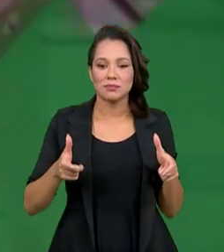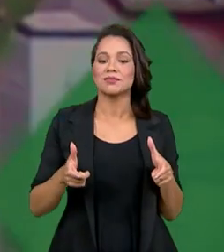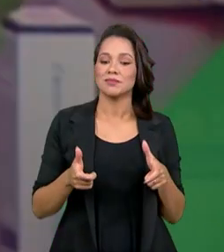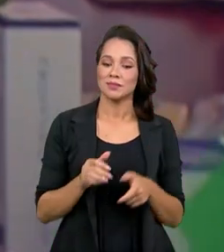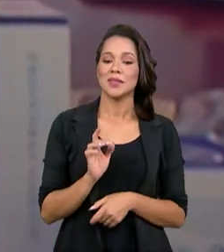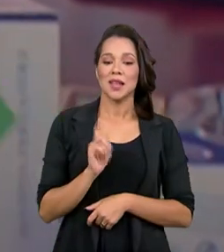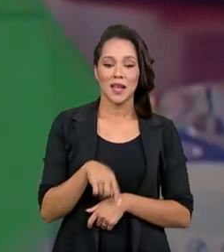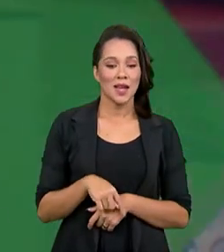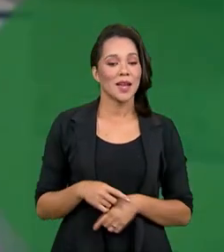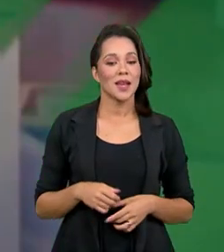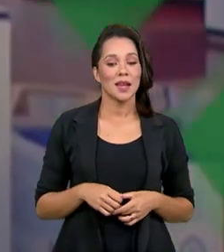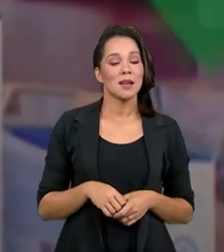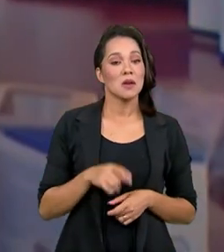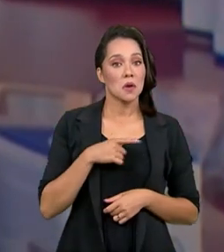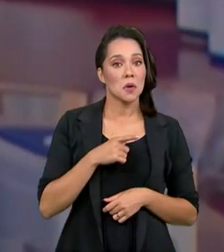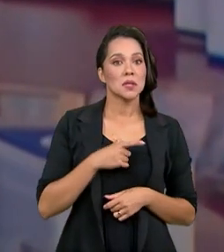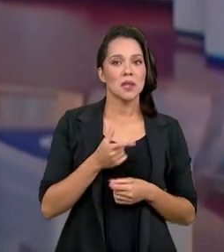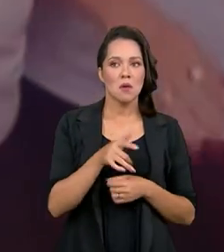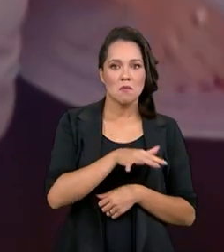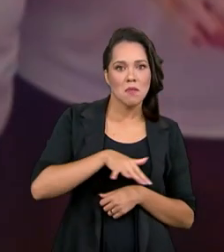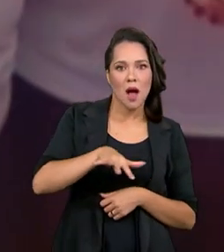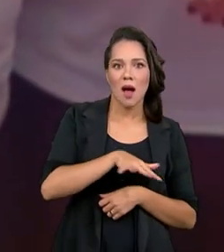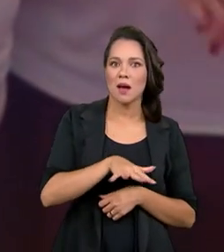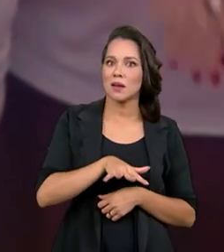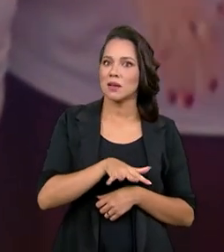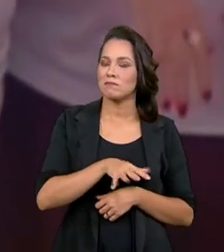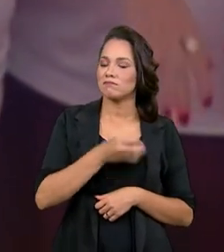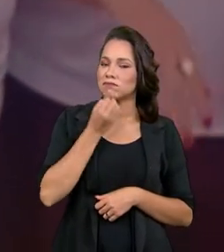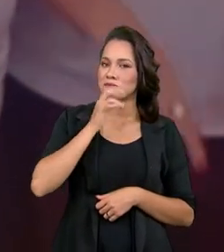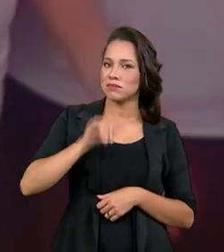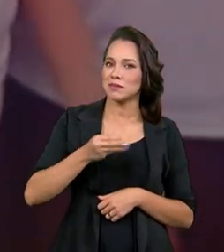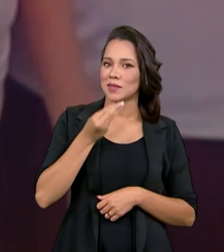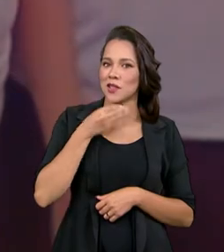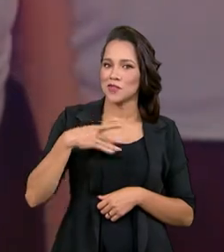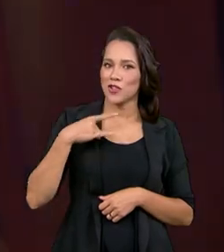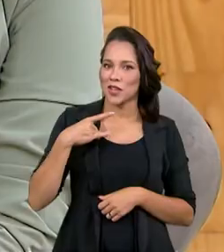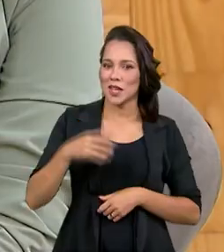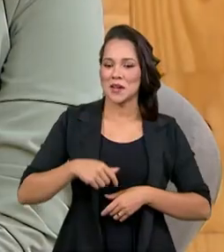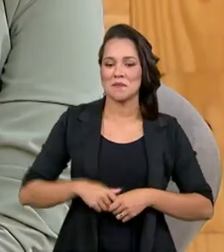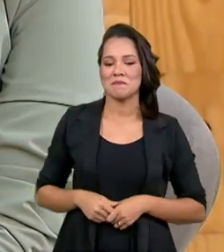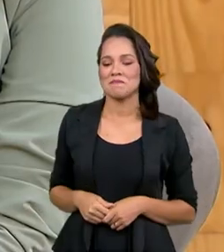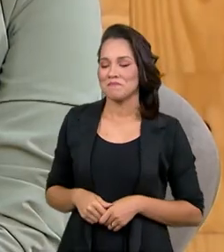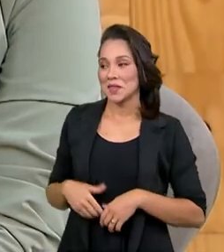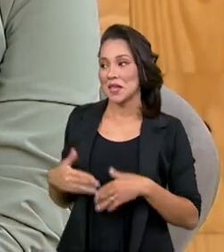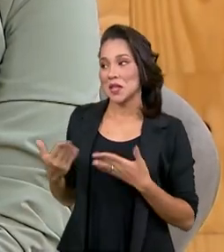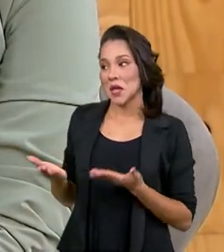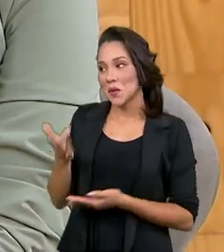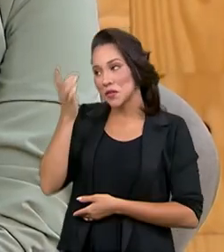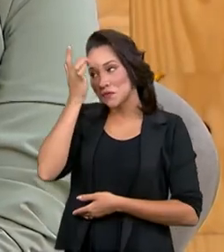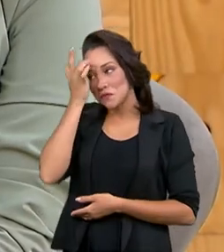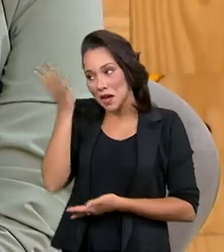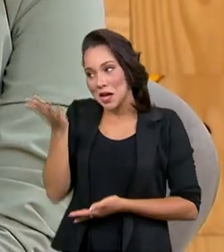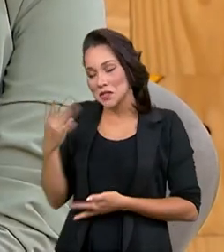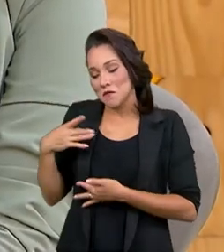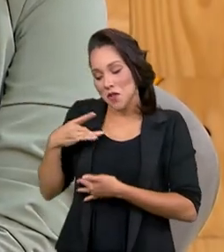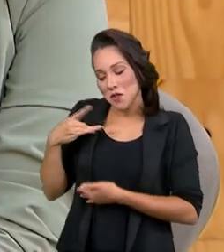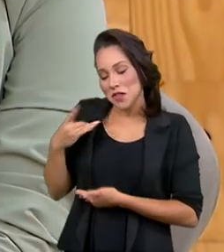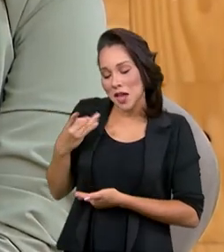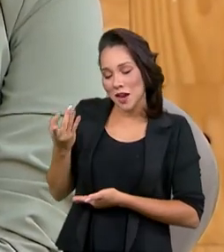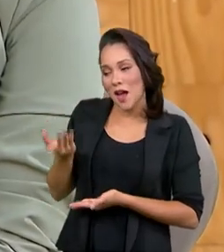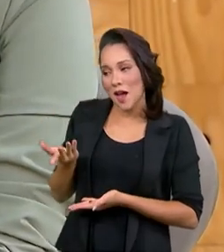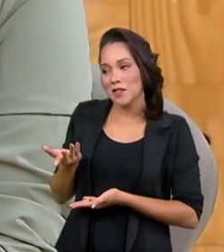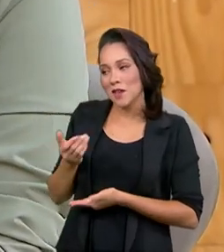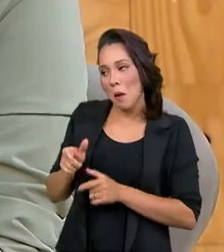nicho de oportunidade de voluntariado. Quando você facilita que o voluntariado